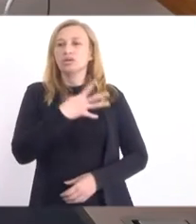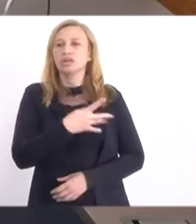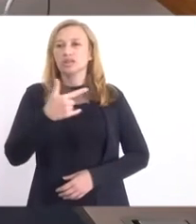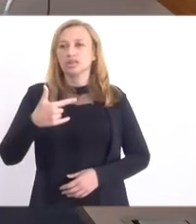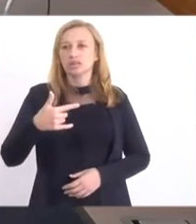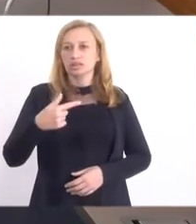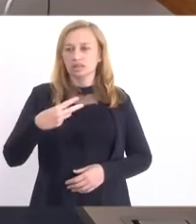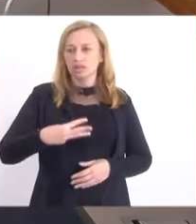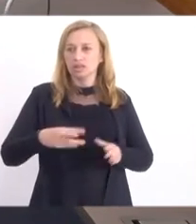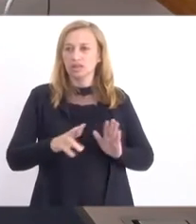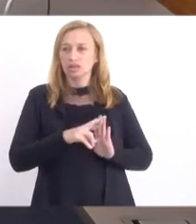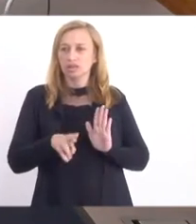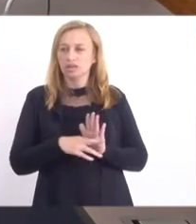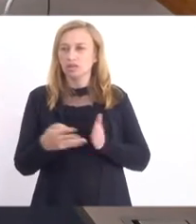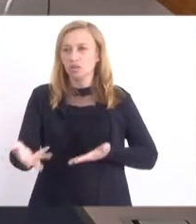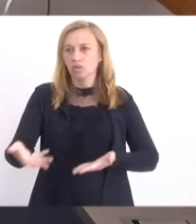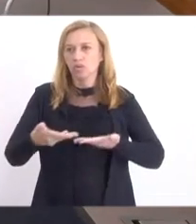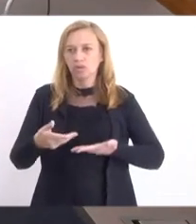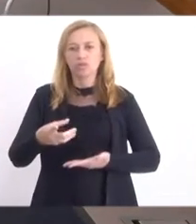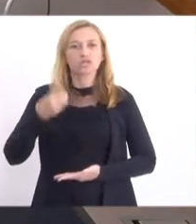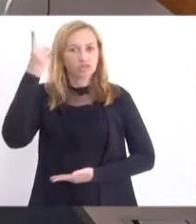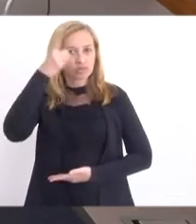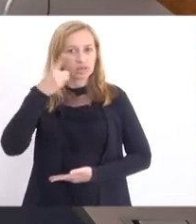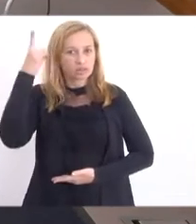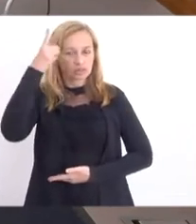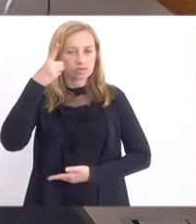Interno, convoco os senhores deputados,